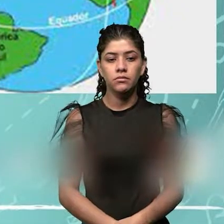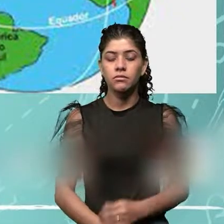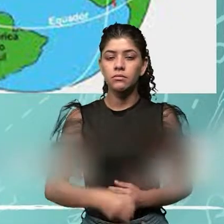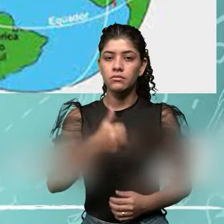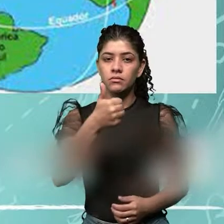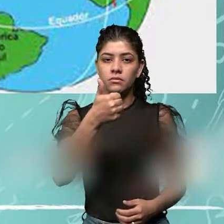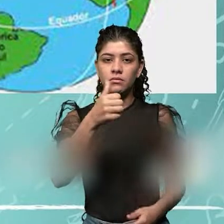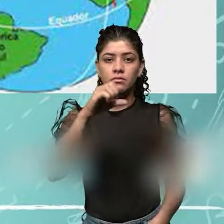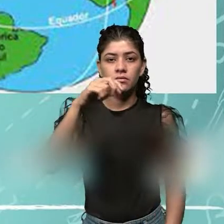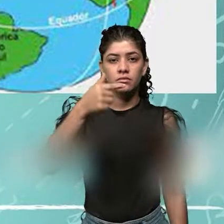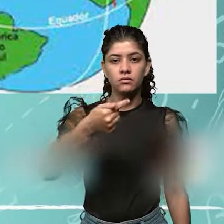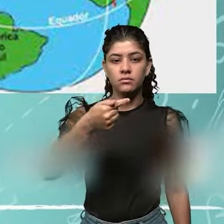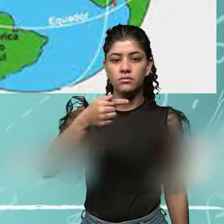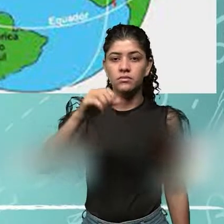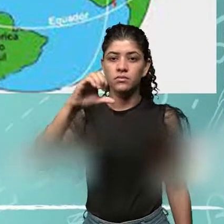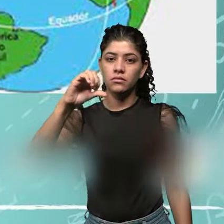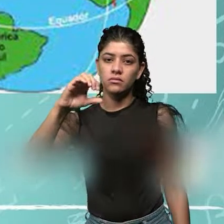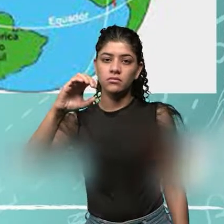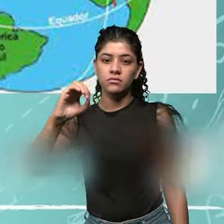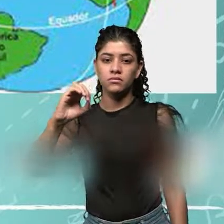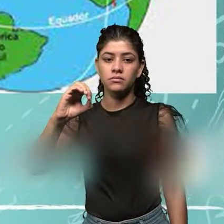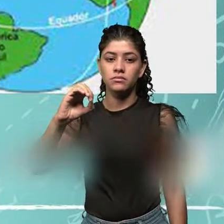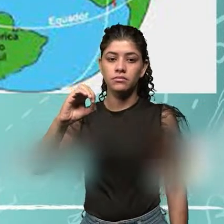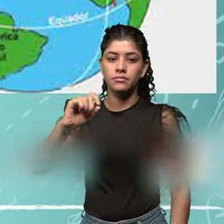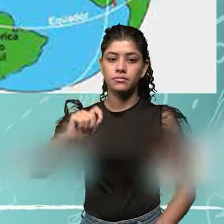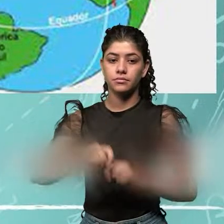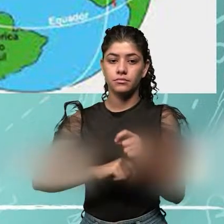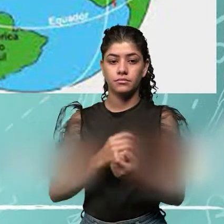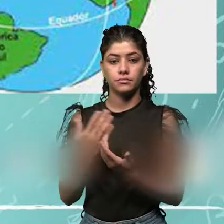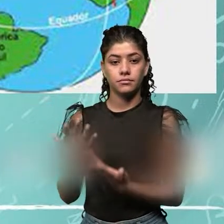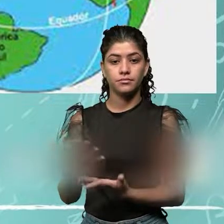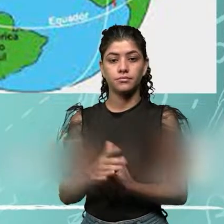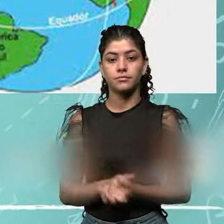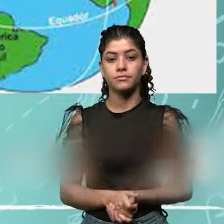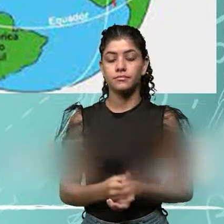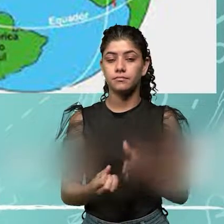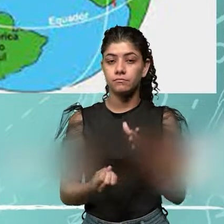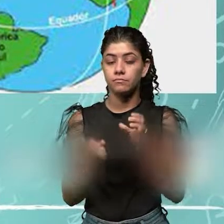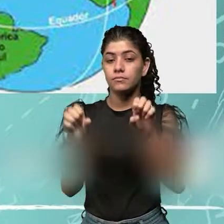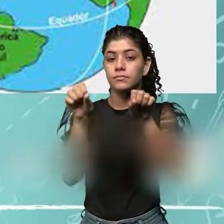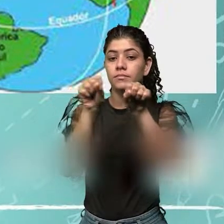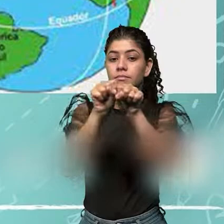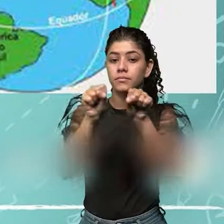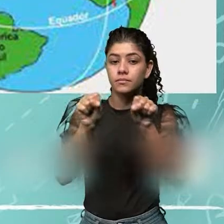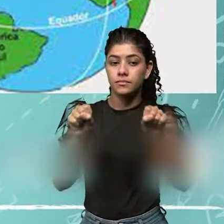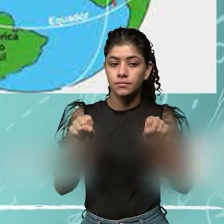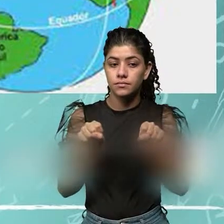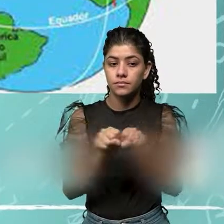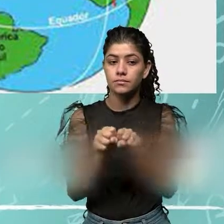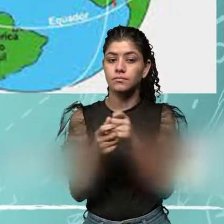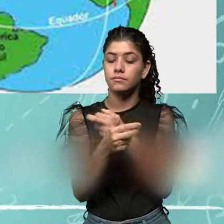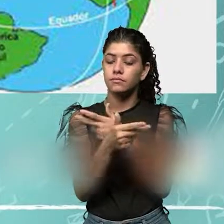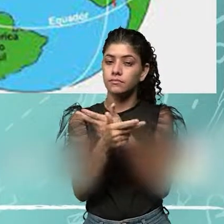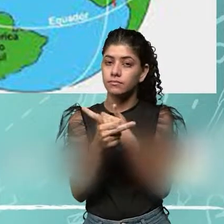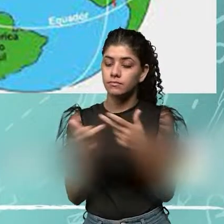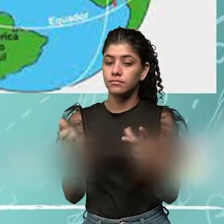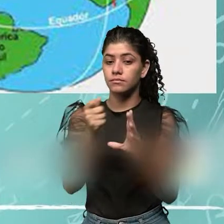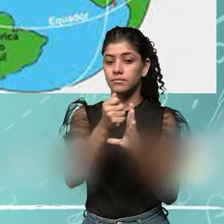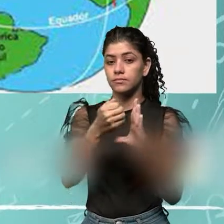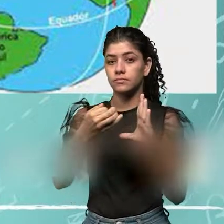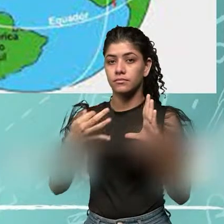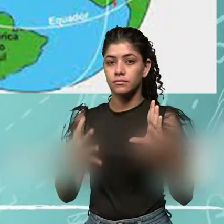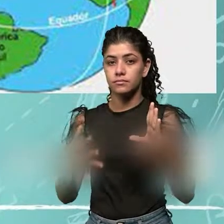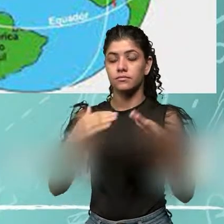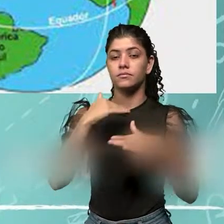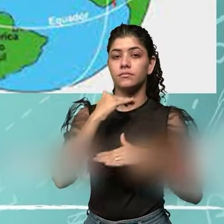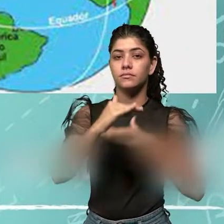1790, Taverin, num sistema com essas características,